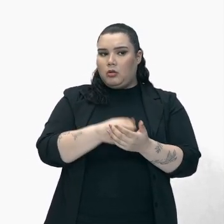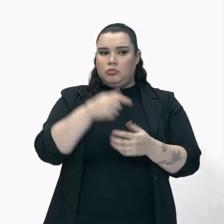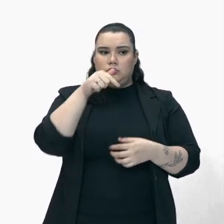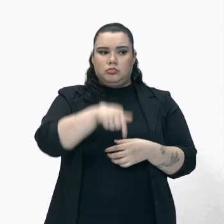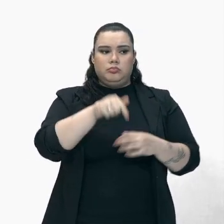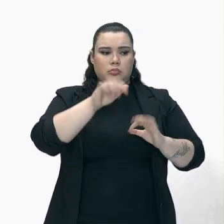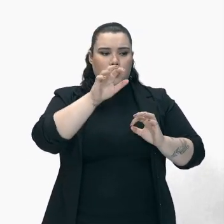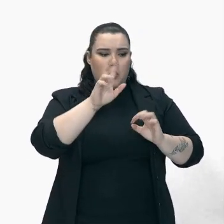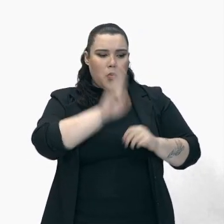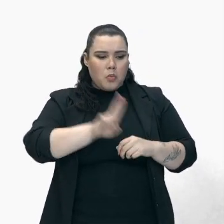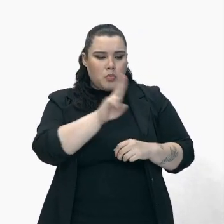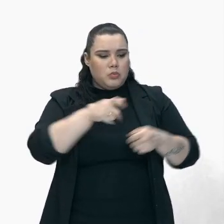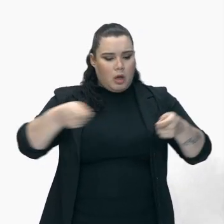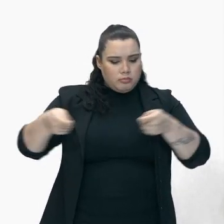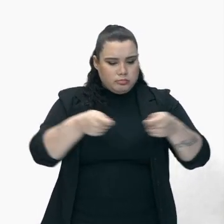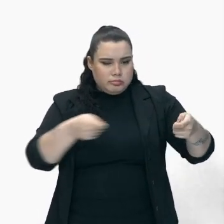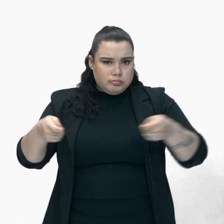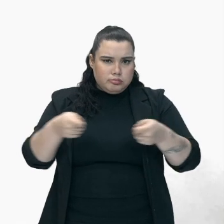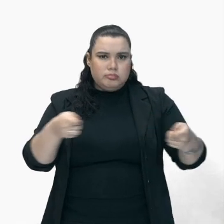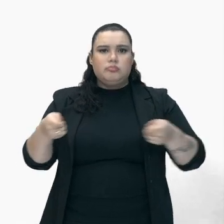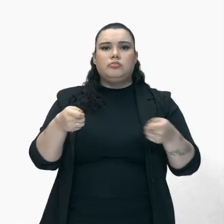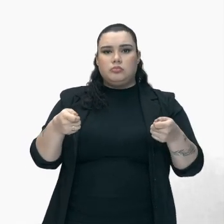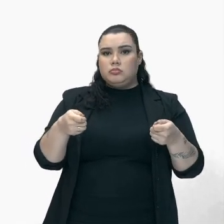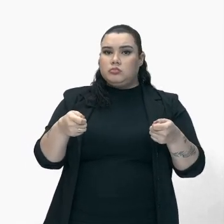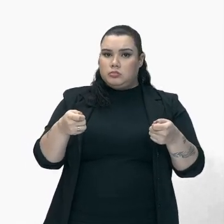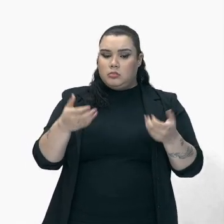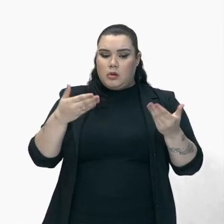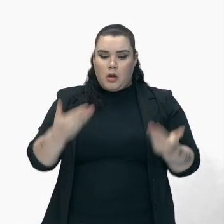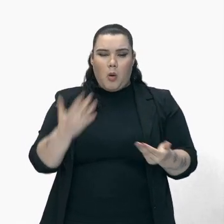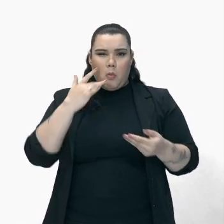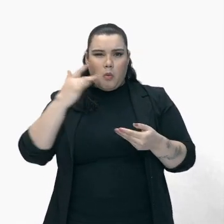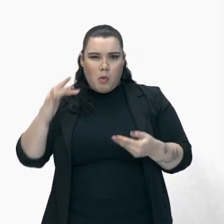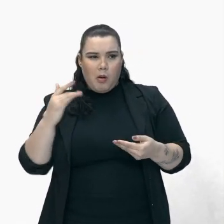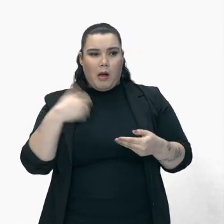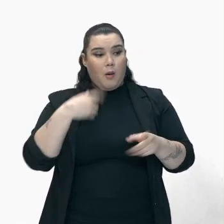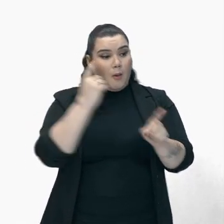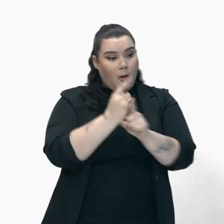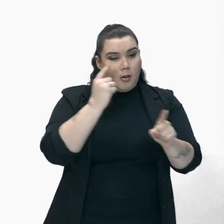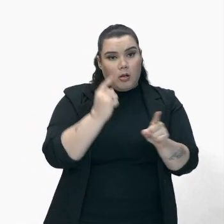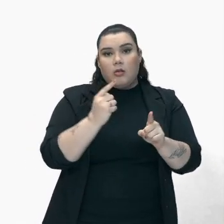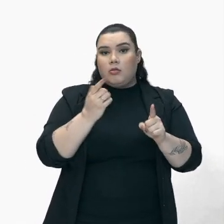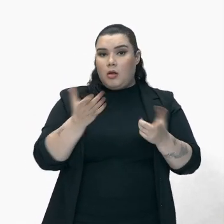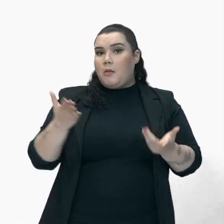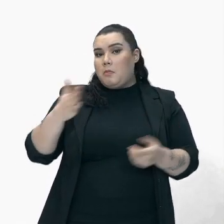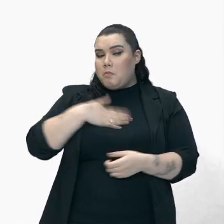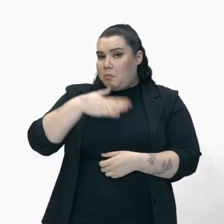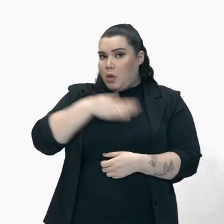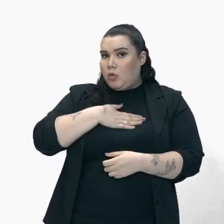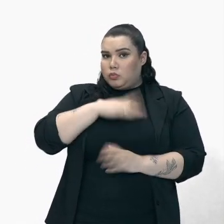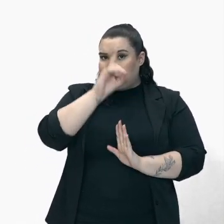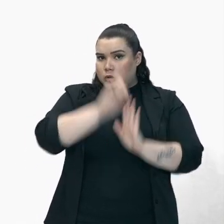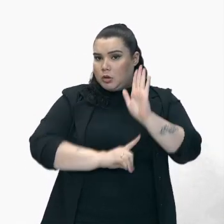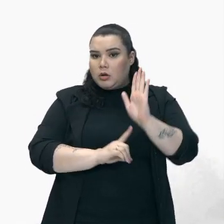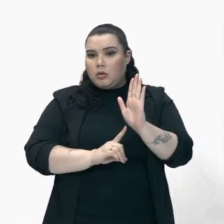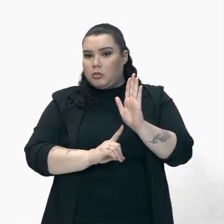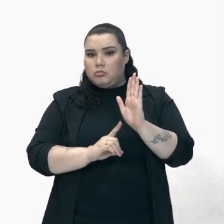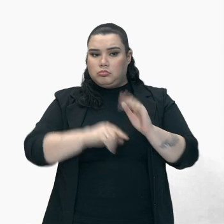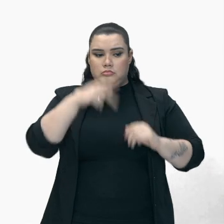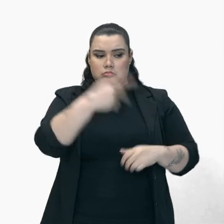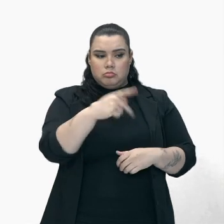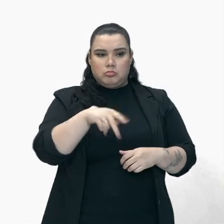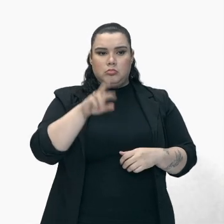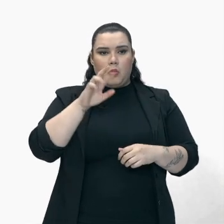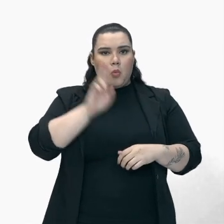Obviamente Desbravei Me arrisquei Encontrei O ouro Então o direito De explorar o ouro